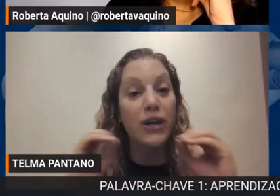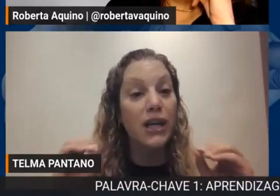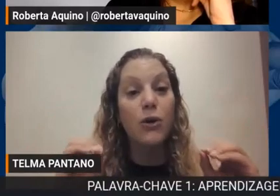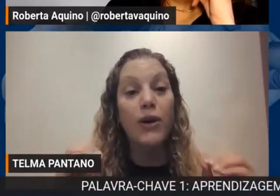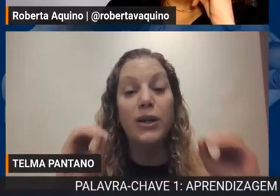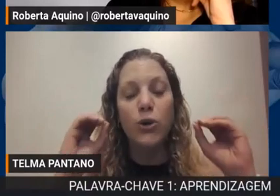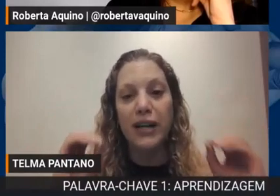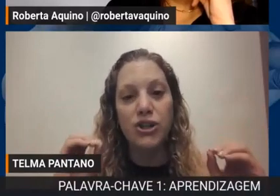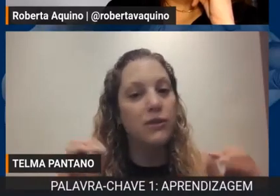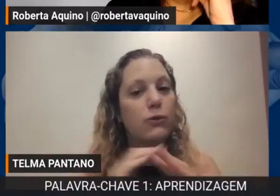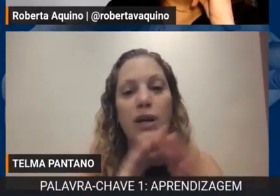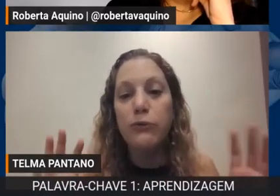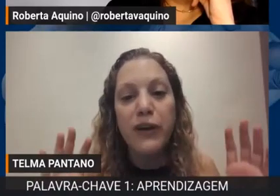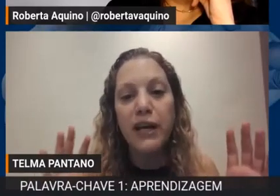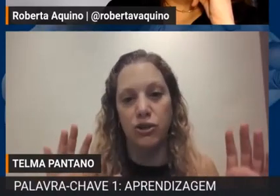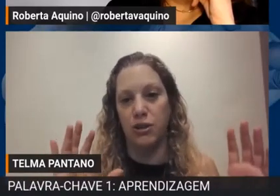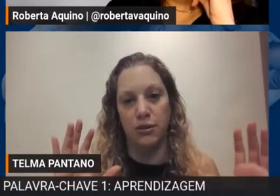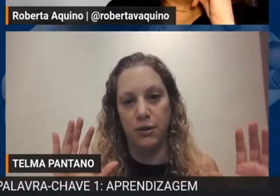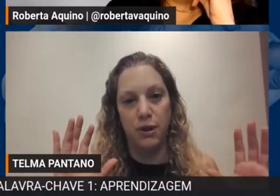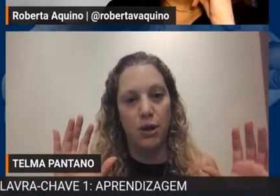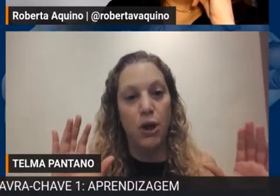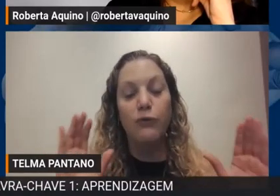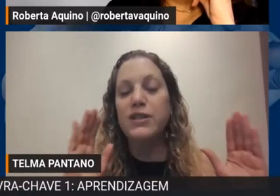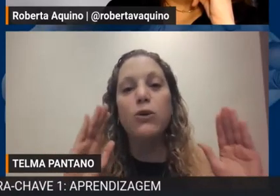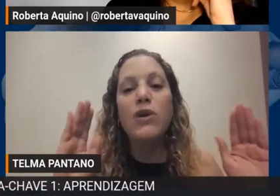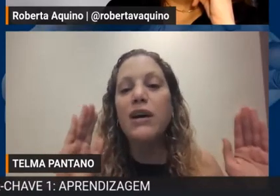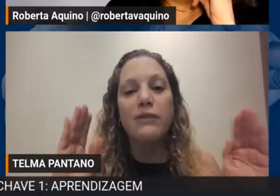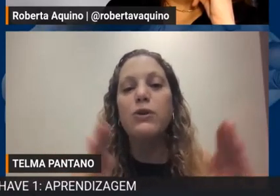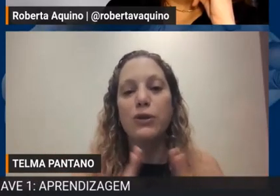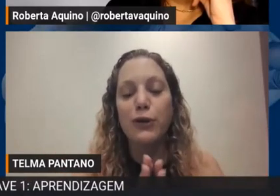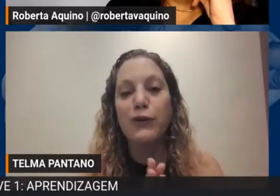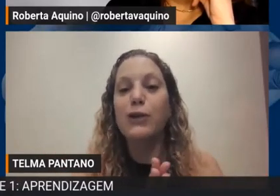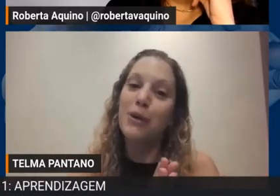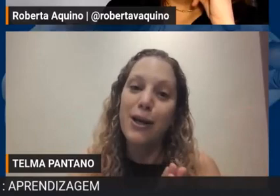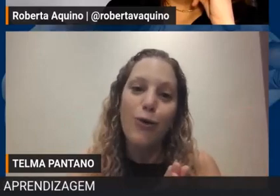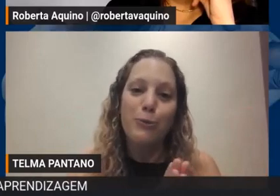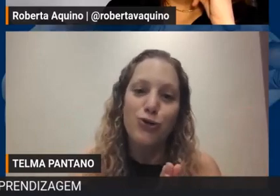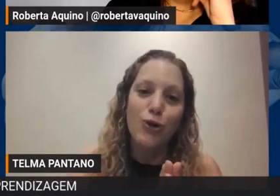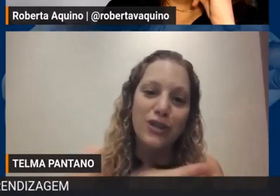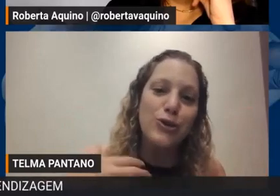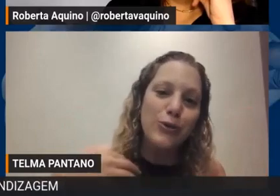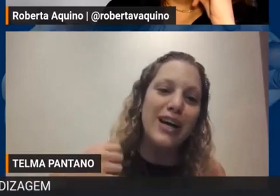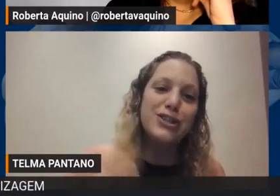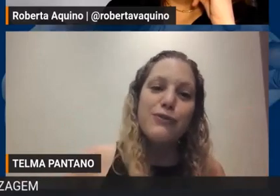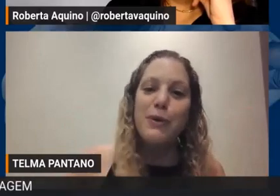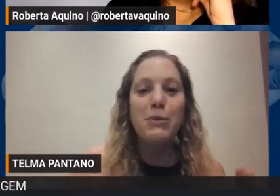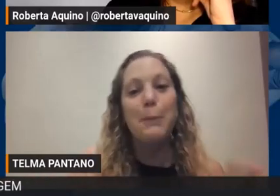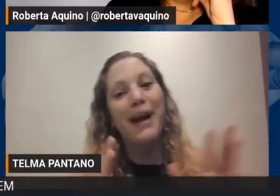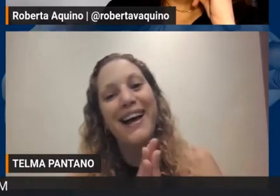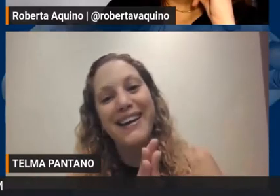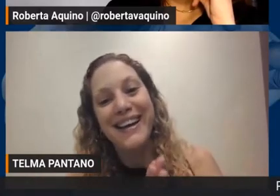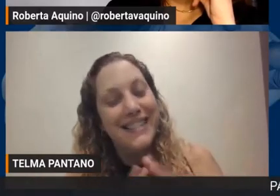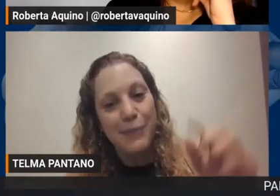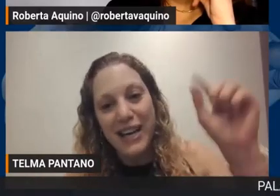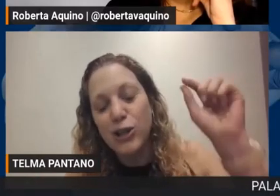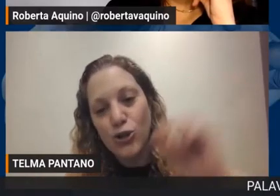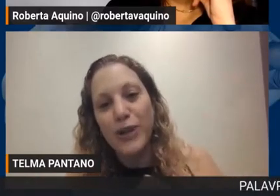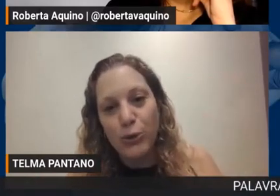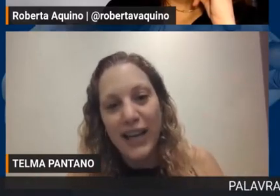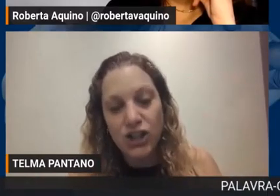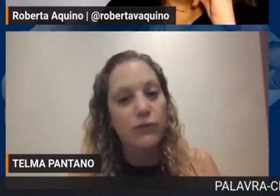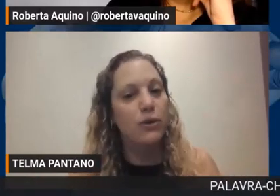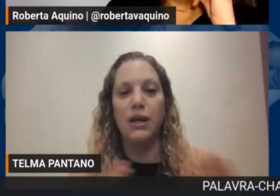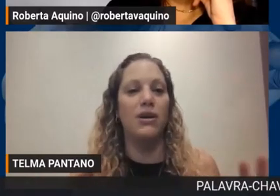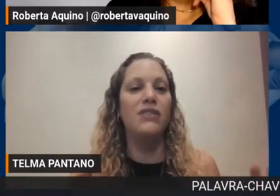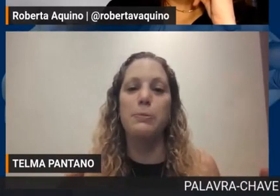porque joguinho educativo não vende você nunca vai ver o seu filho falando mãe compra um jogo educativo pra mim pai sabe aquele